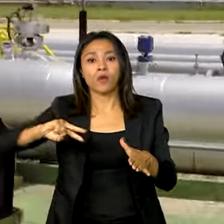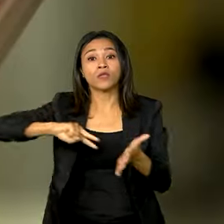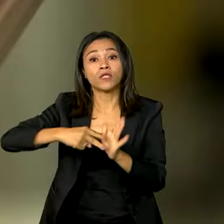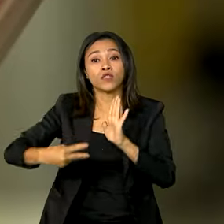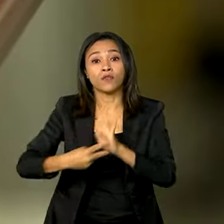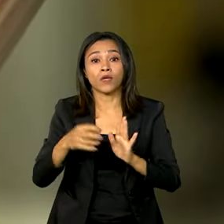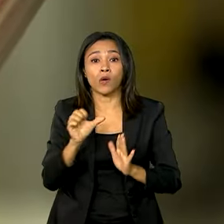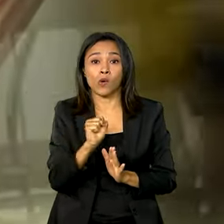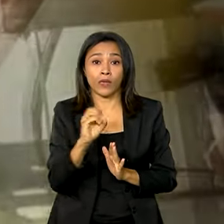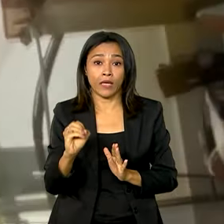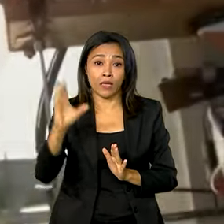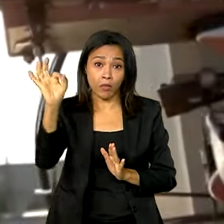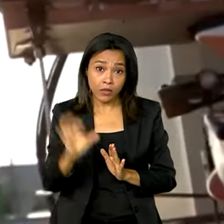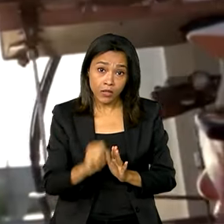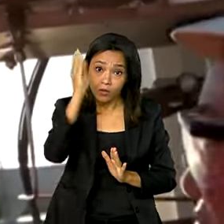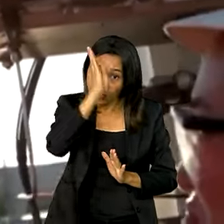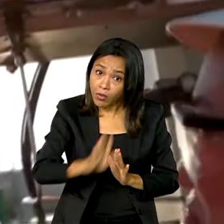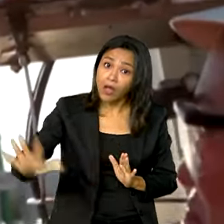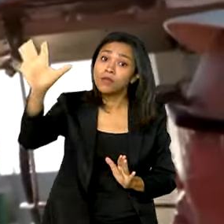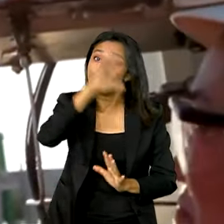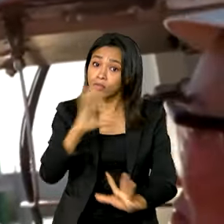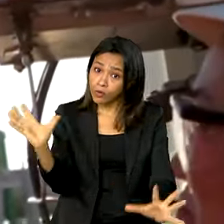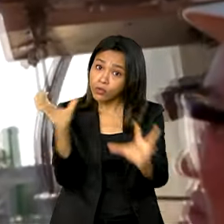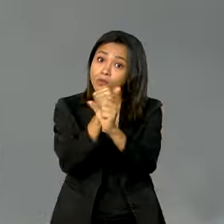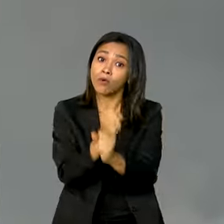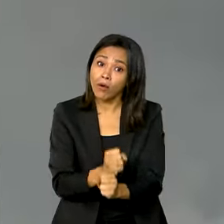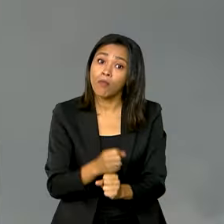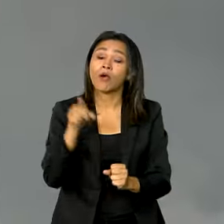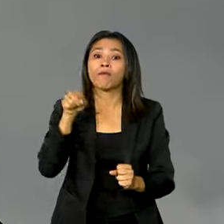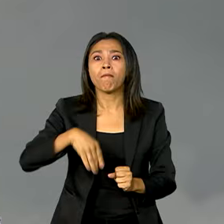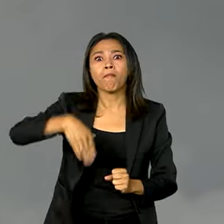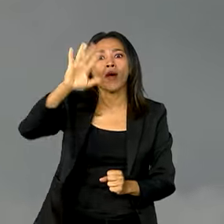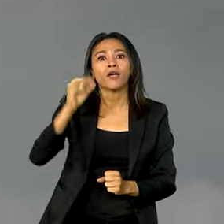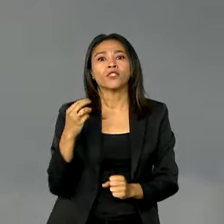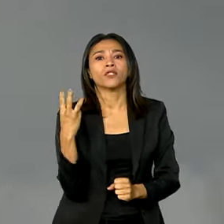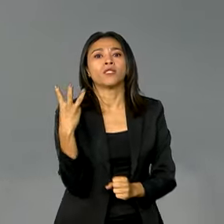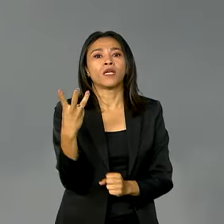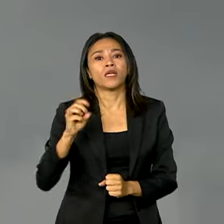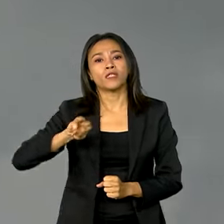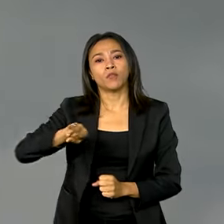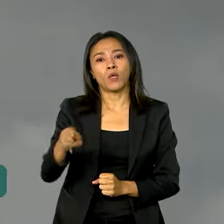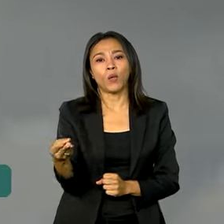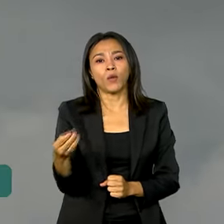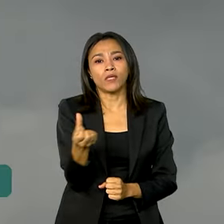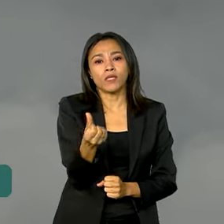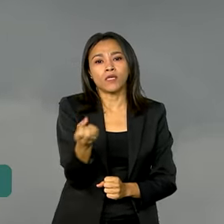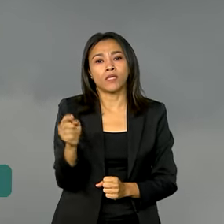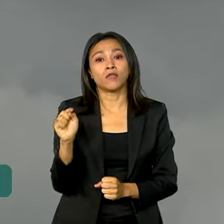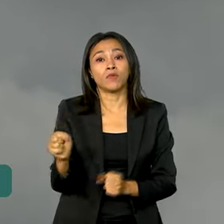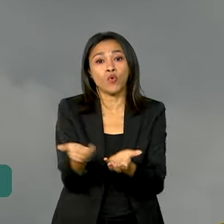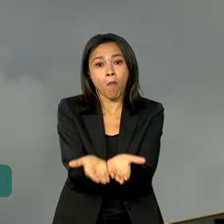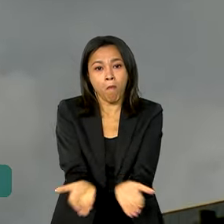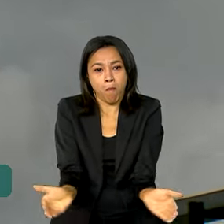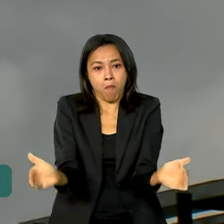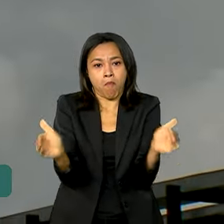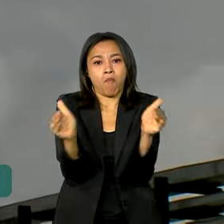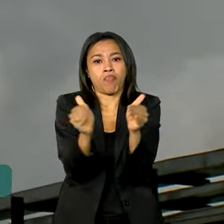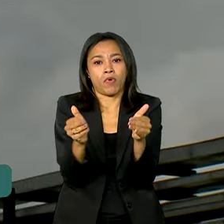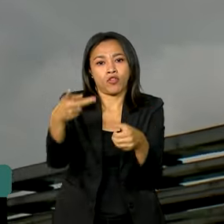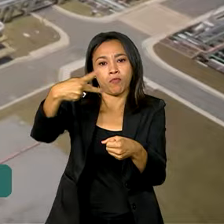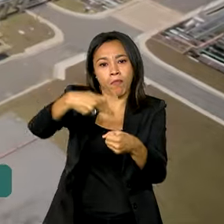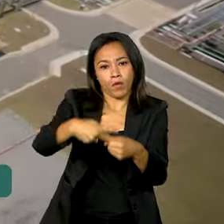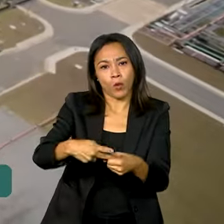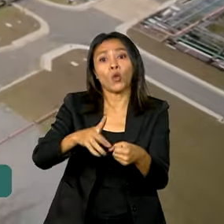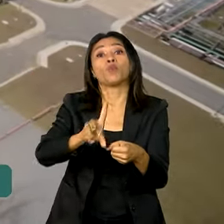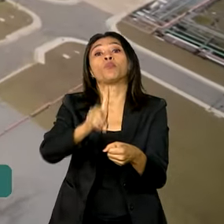% do total nacional. O marco foi alcançado com mais de 3 milhões e 600 mil barris de petróleo produzidos